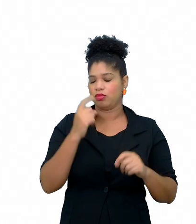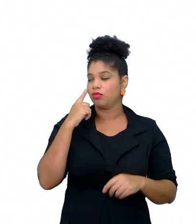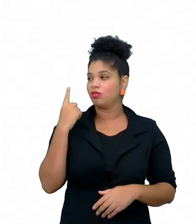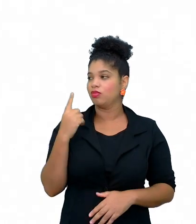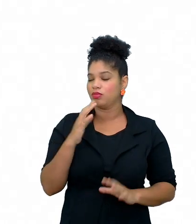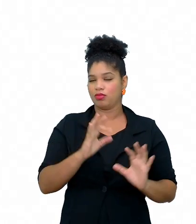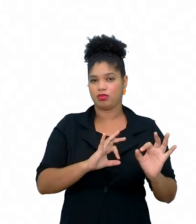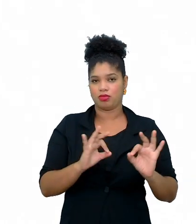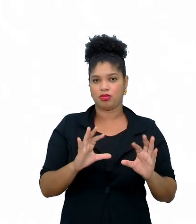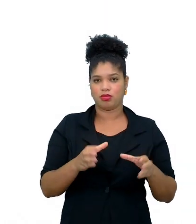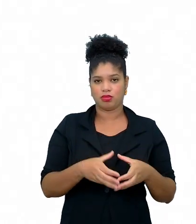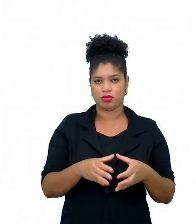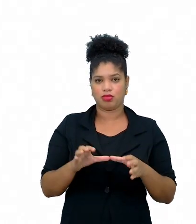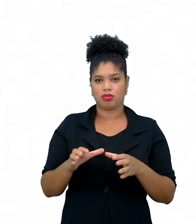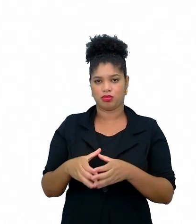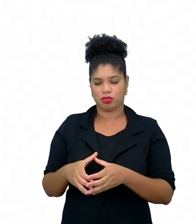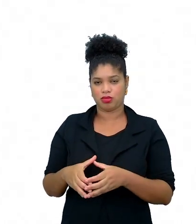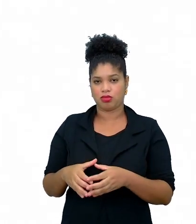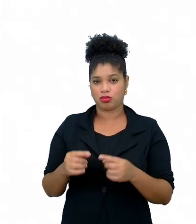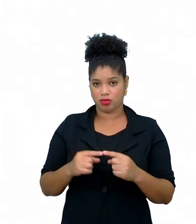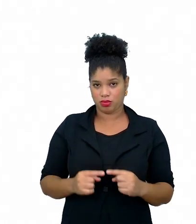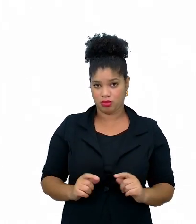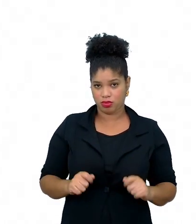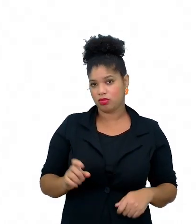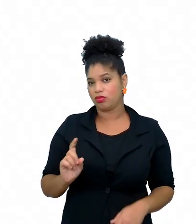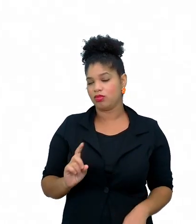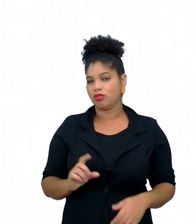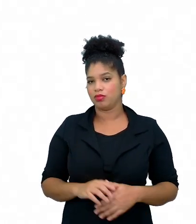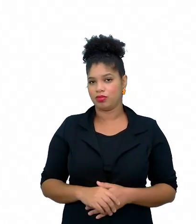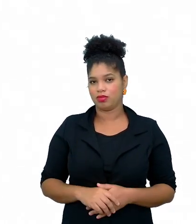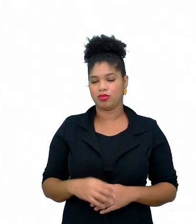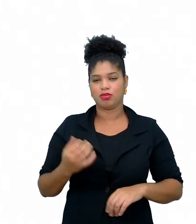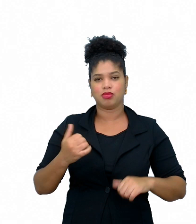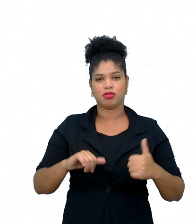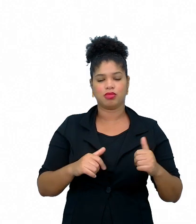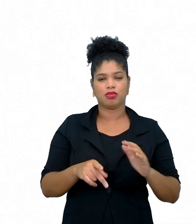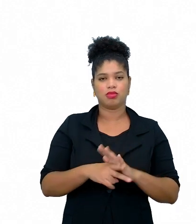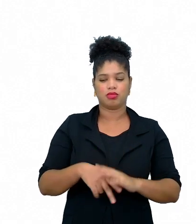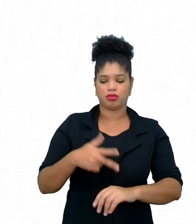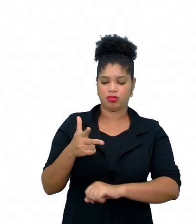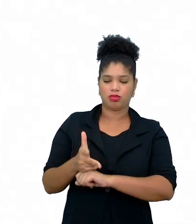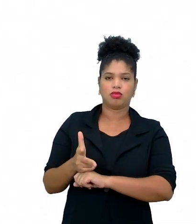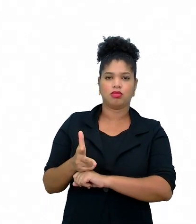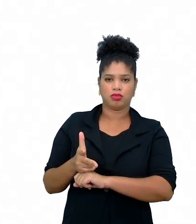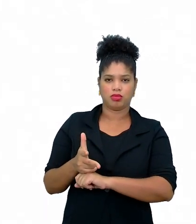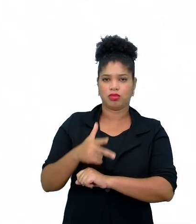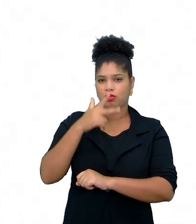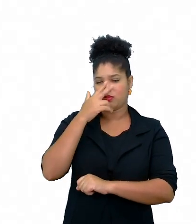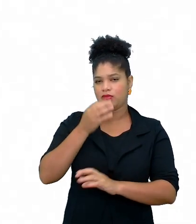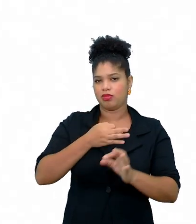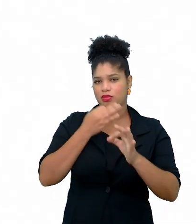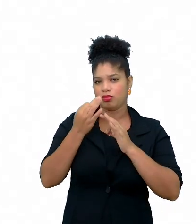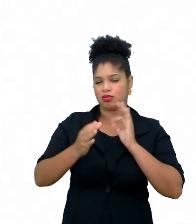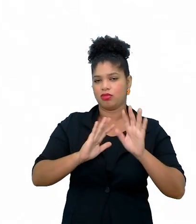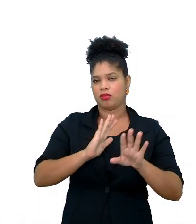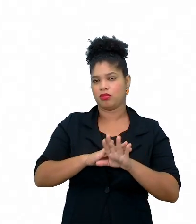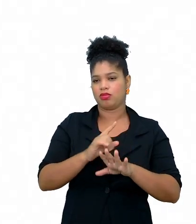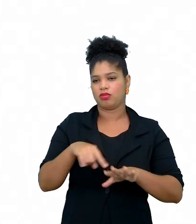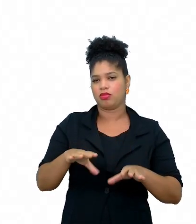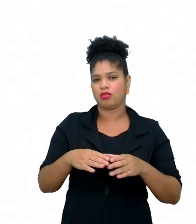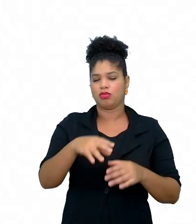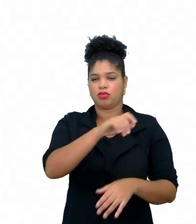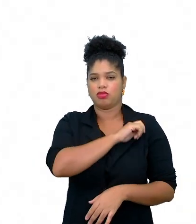organização dos grupos foi adequada? Análise do vídeo ativou o senso crítico dos estudantes?